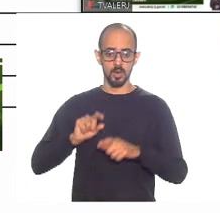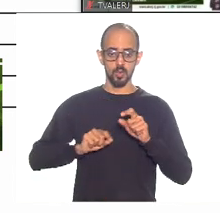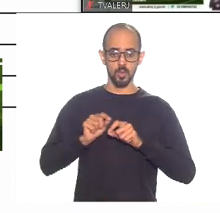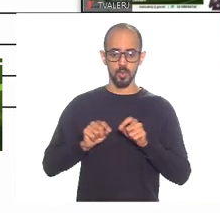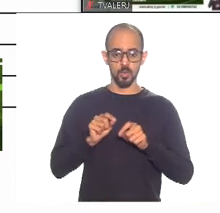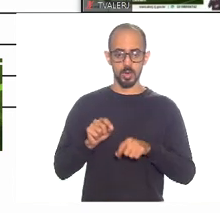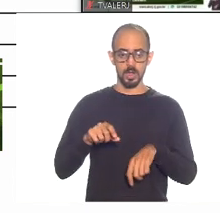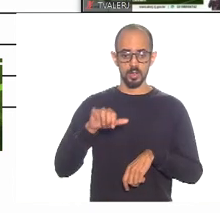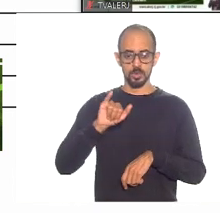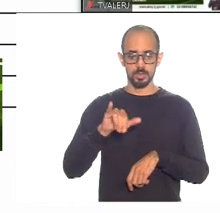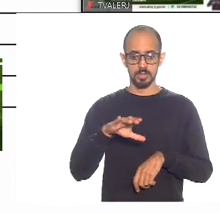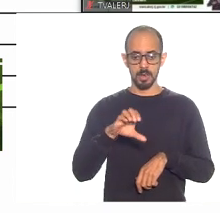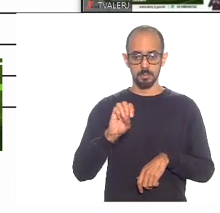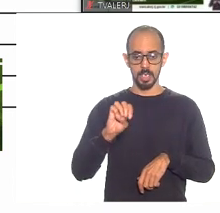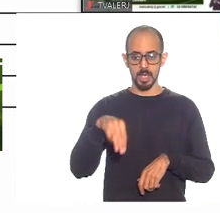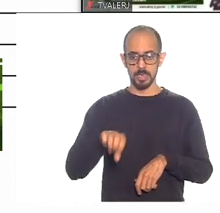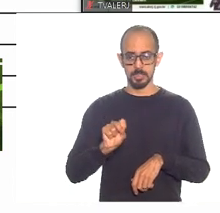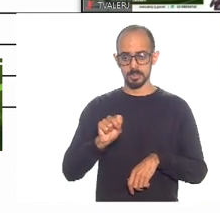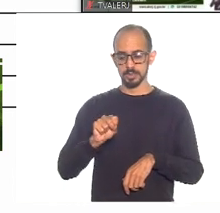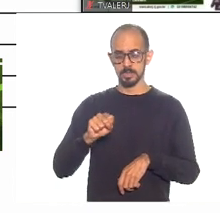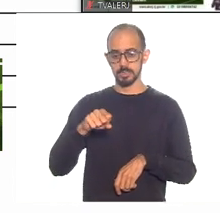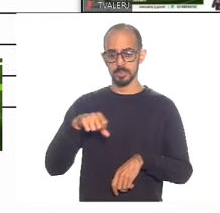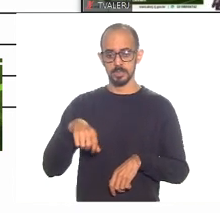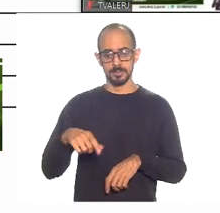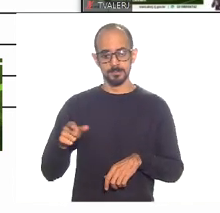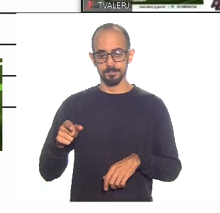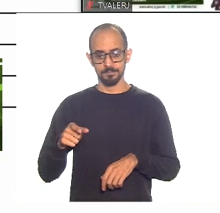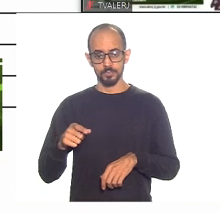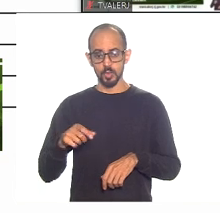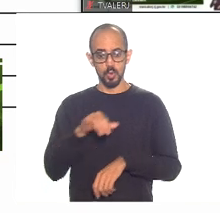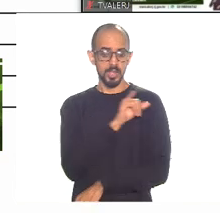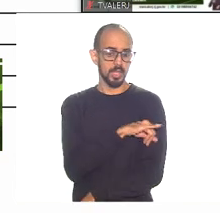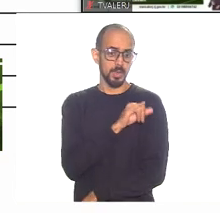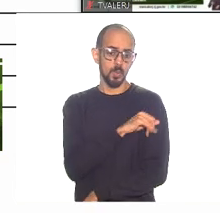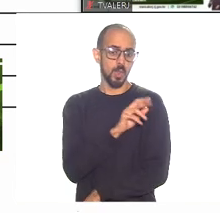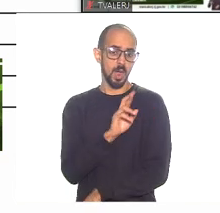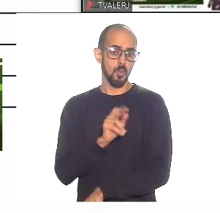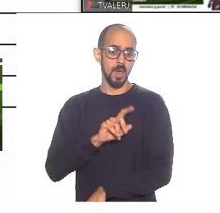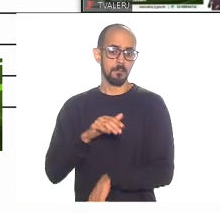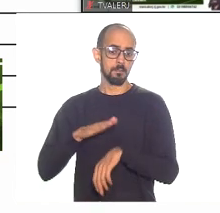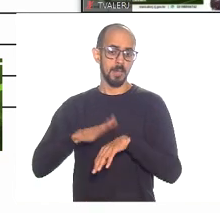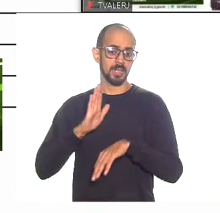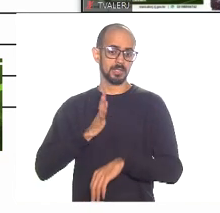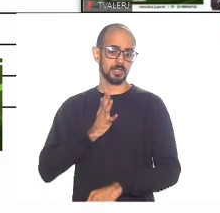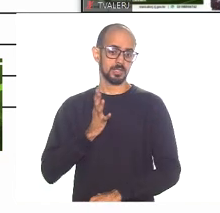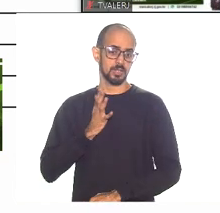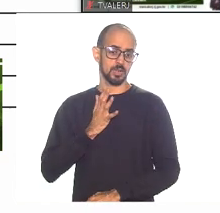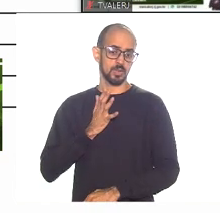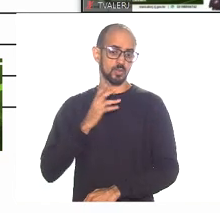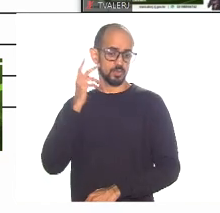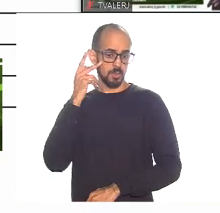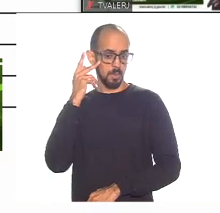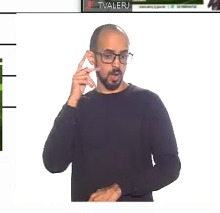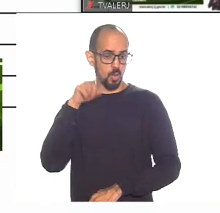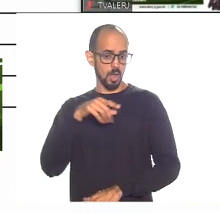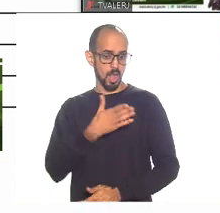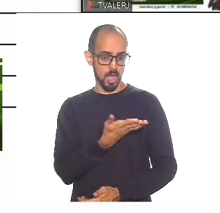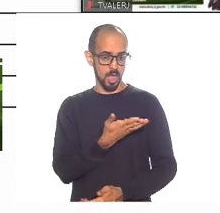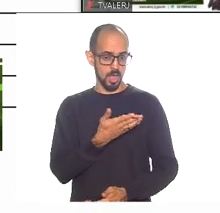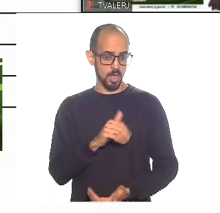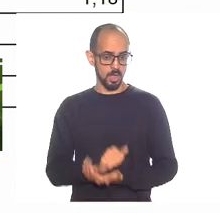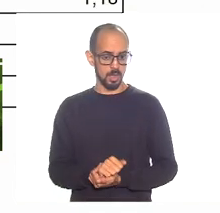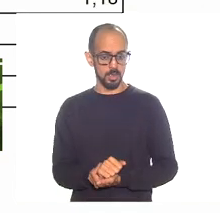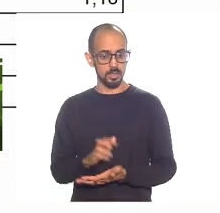per capita de São Paulo. São Paulo é rico. O Rio não é mais rico. O Rio é um Estado remediado e a gente precisa